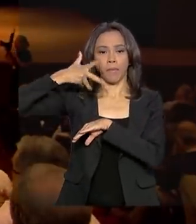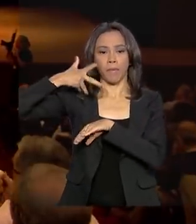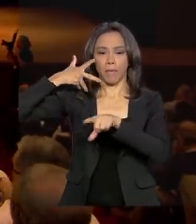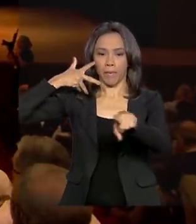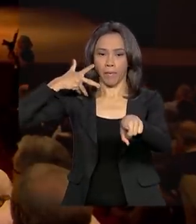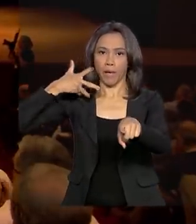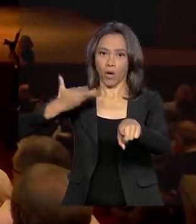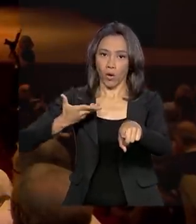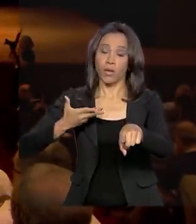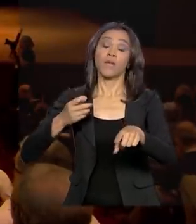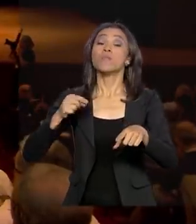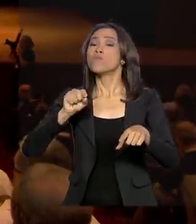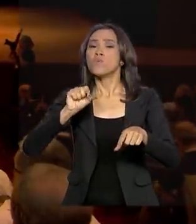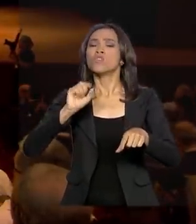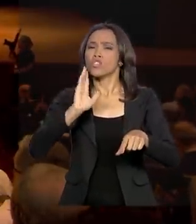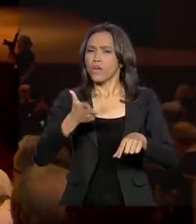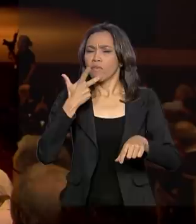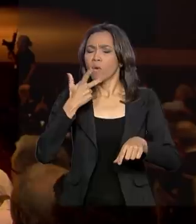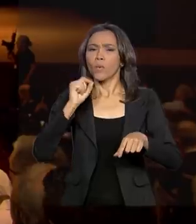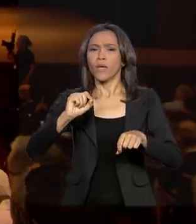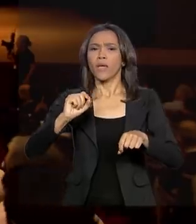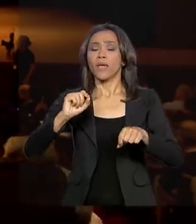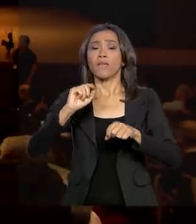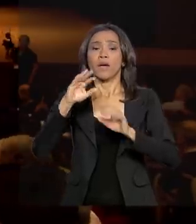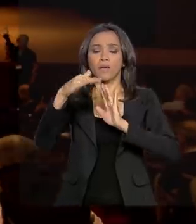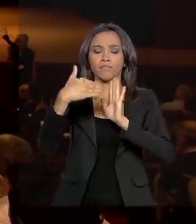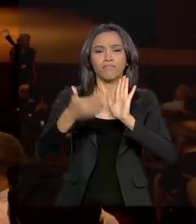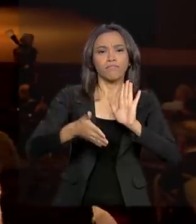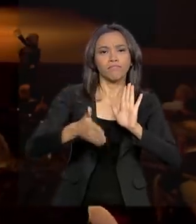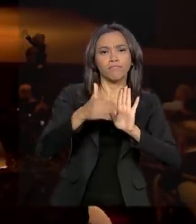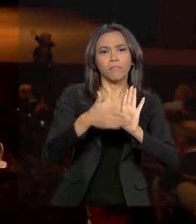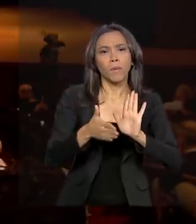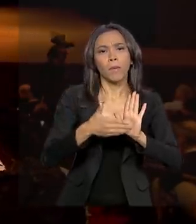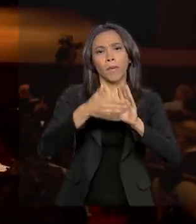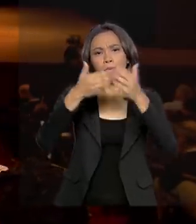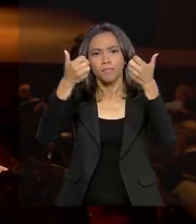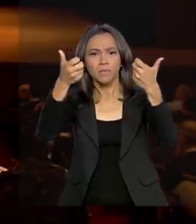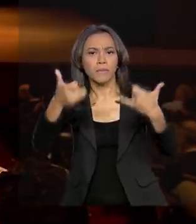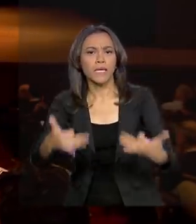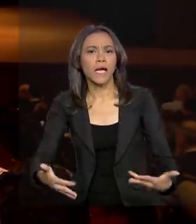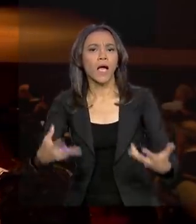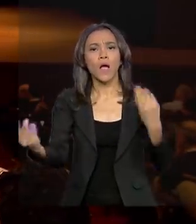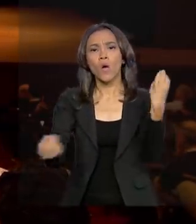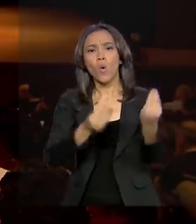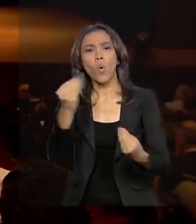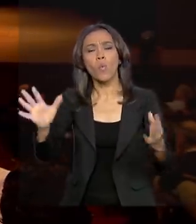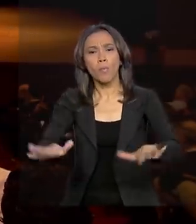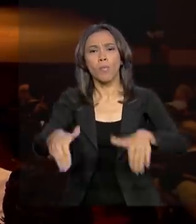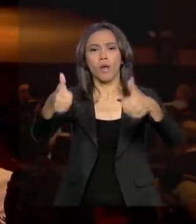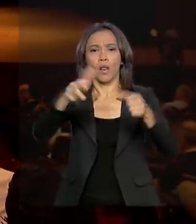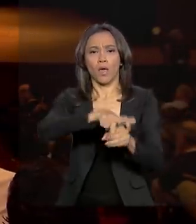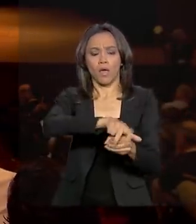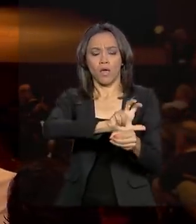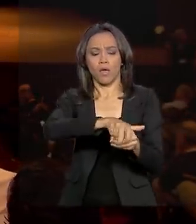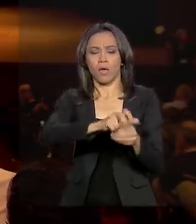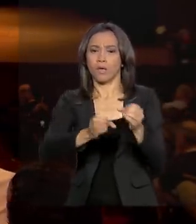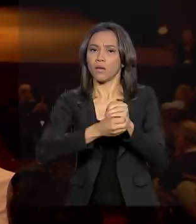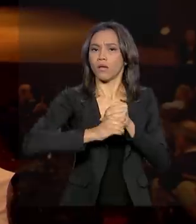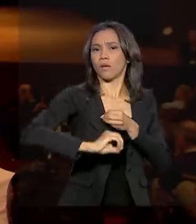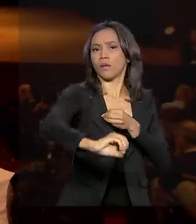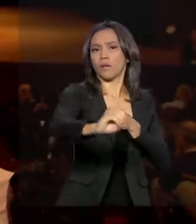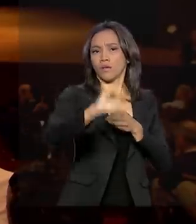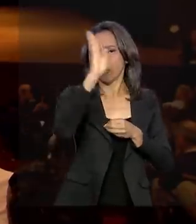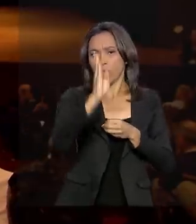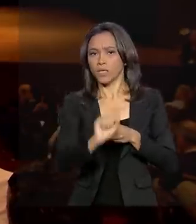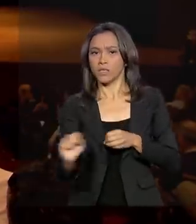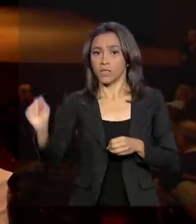o evento vai divulgar as ações para ampliar o acesso a saneamento no país. Além do ministro da Economia, vão estar presentes a